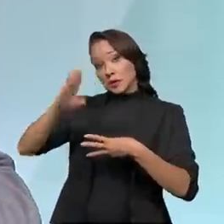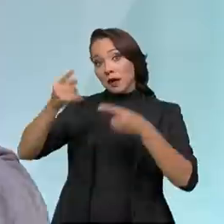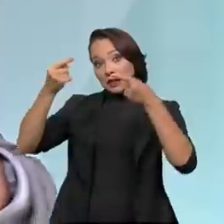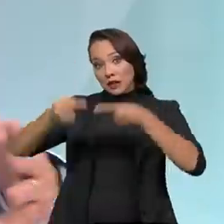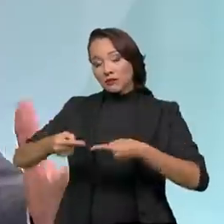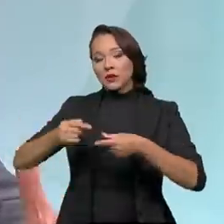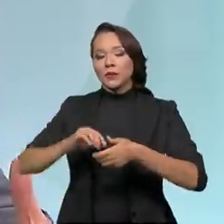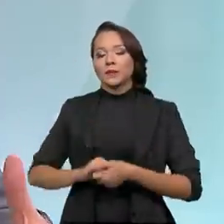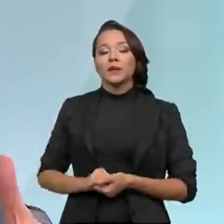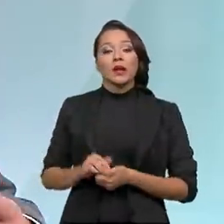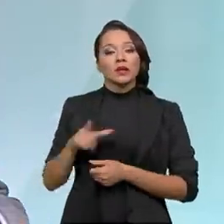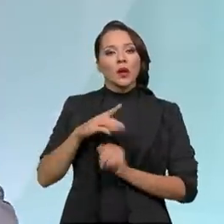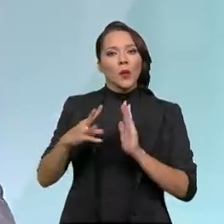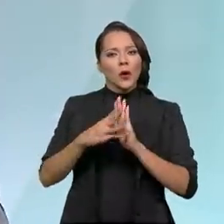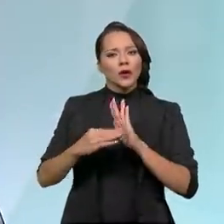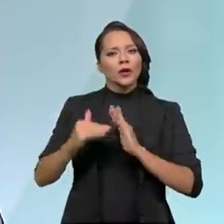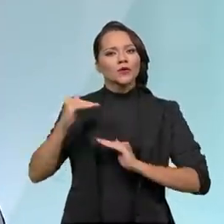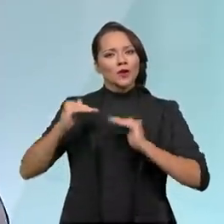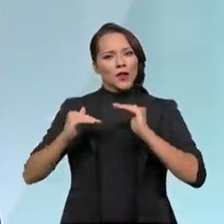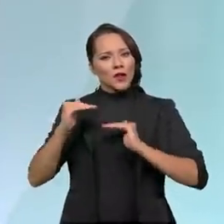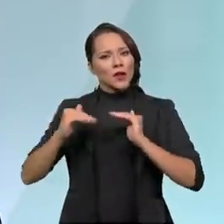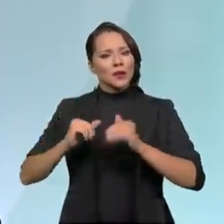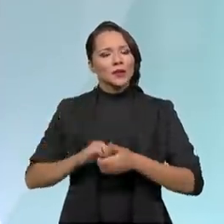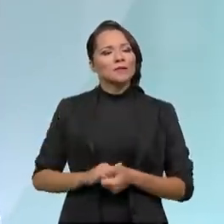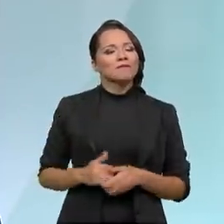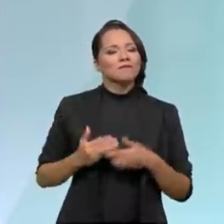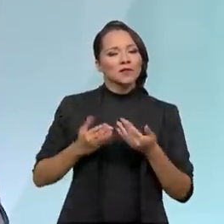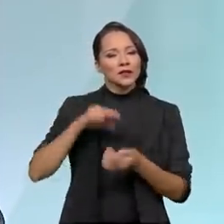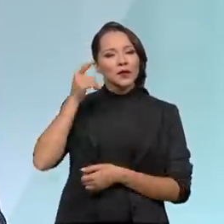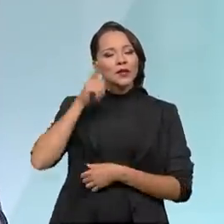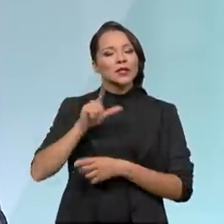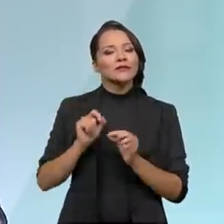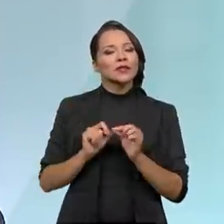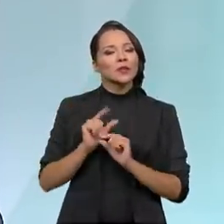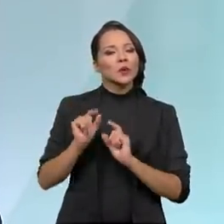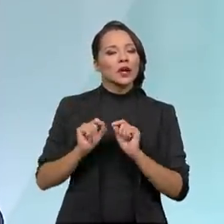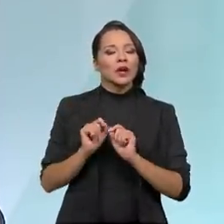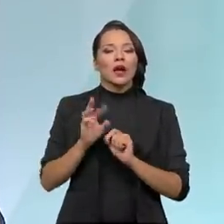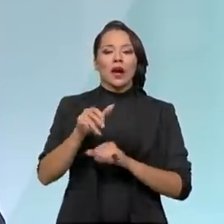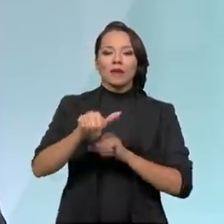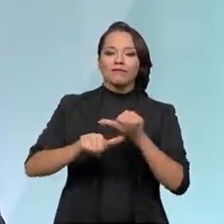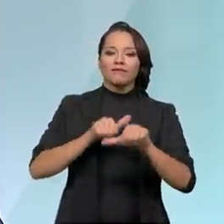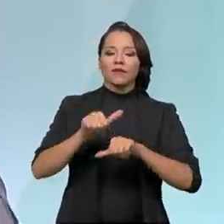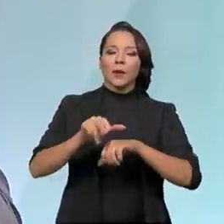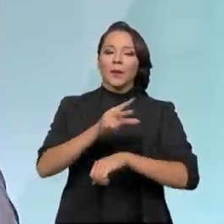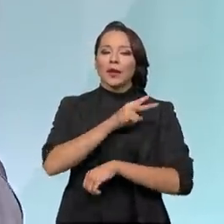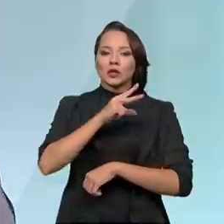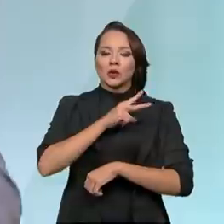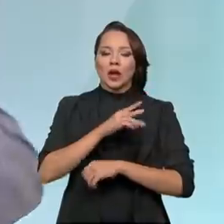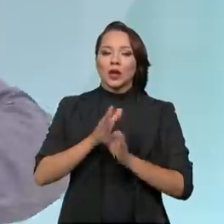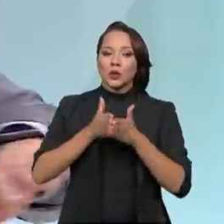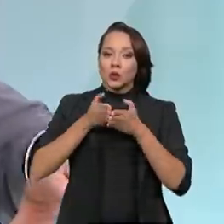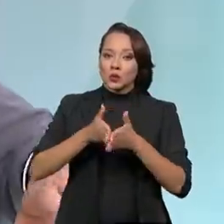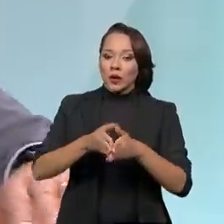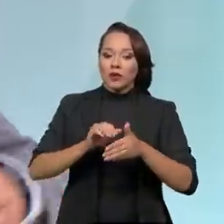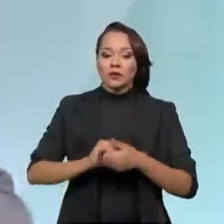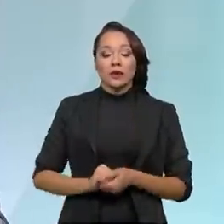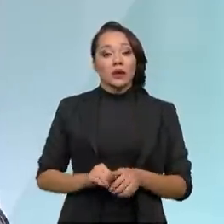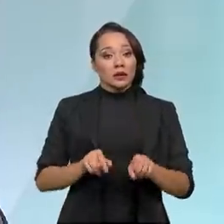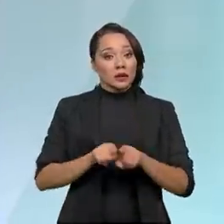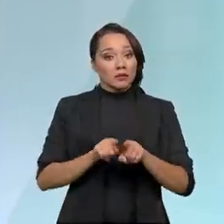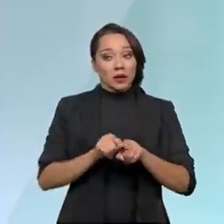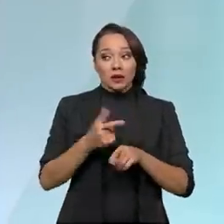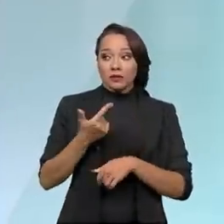A gente tem um modelo extremamente equilibrado e, com isso, a gente vai conseguir fazer as privatizações dos portos, que é um passo também sem volta.